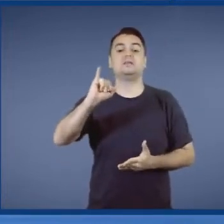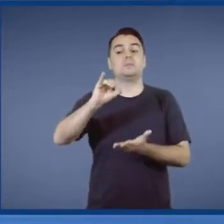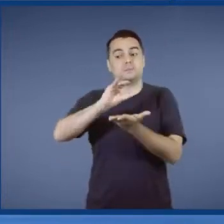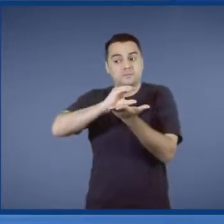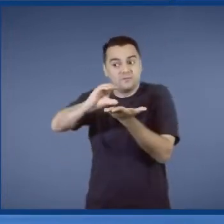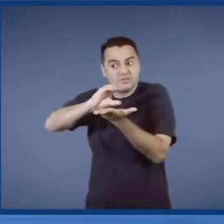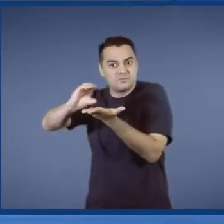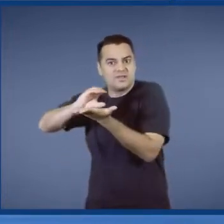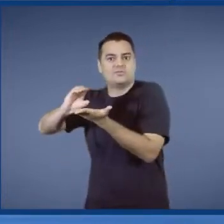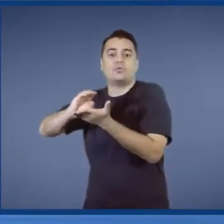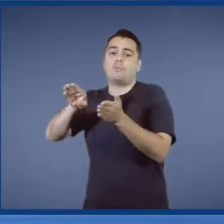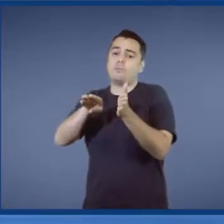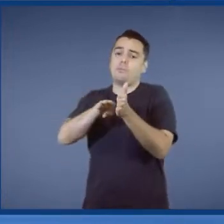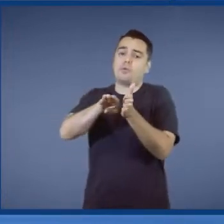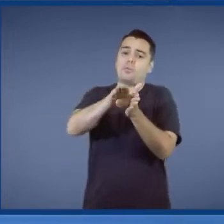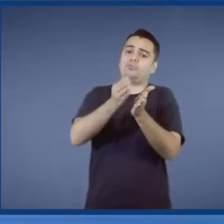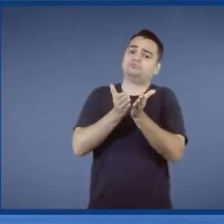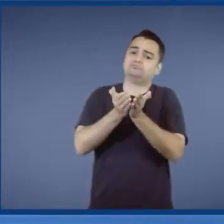No setor portuário.